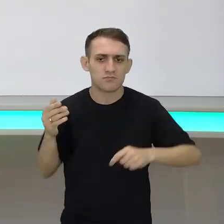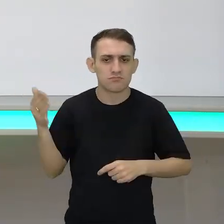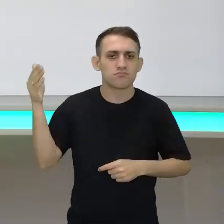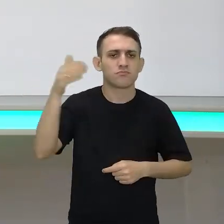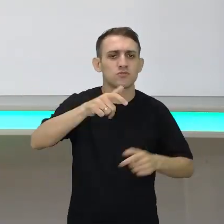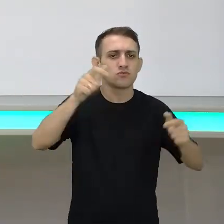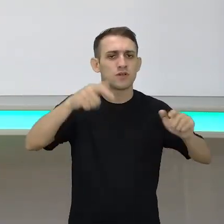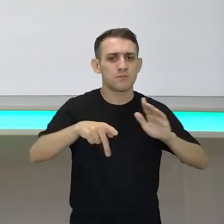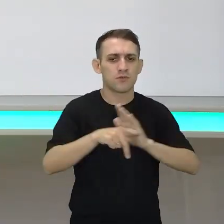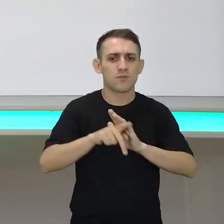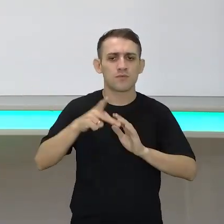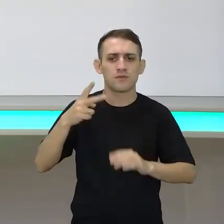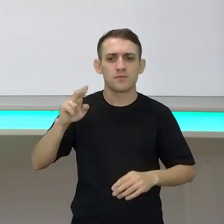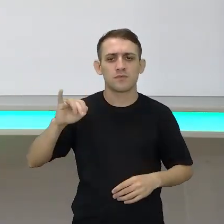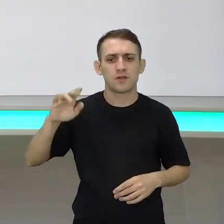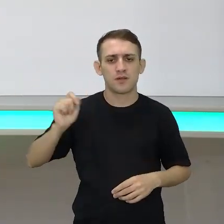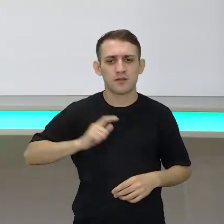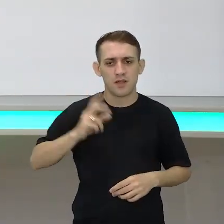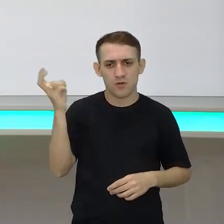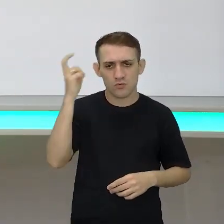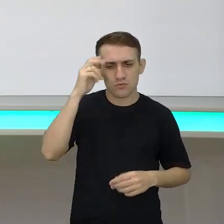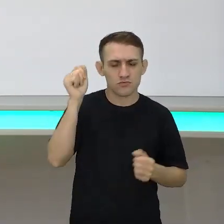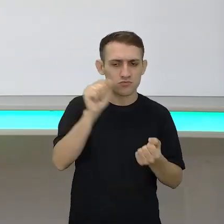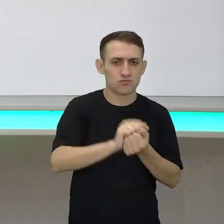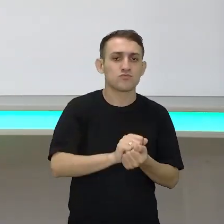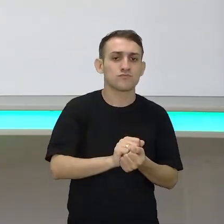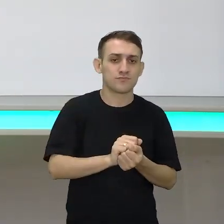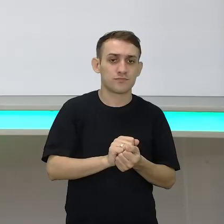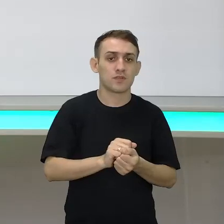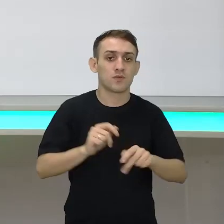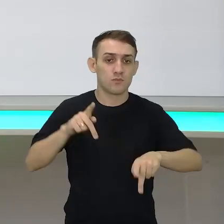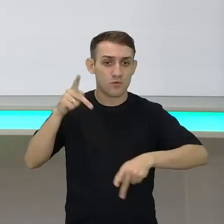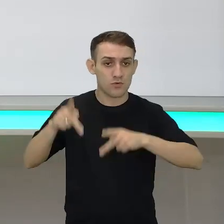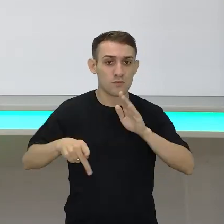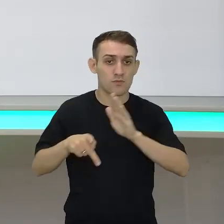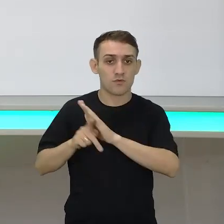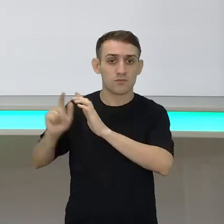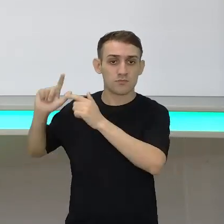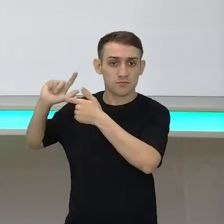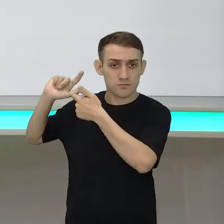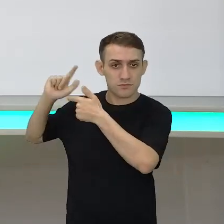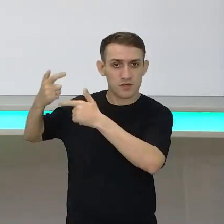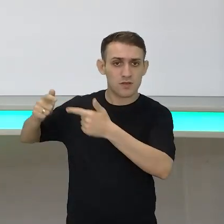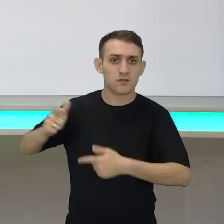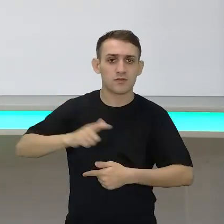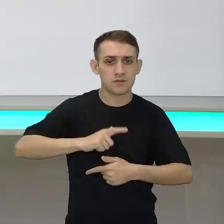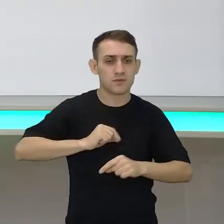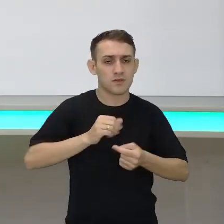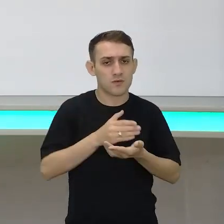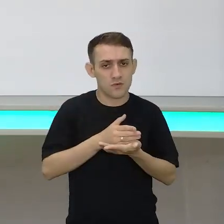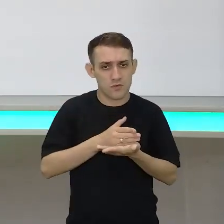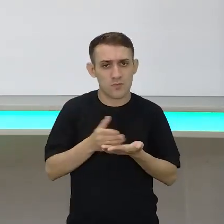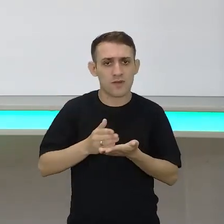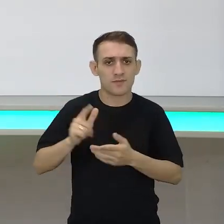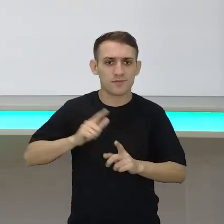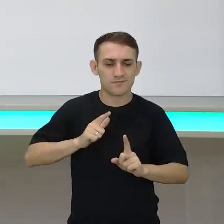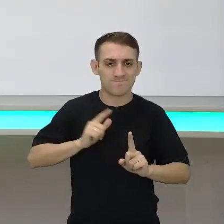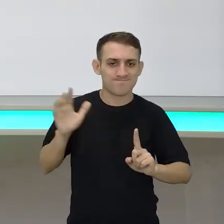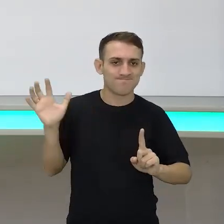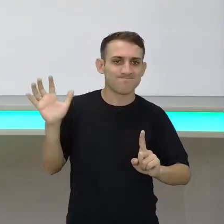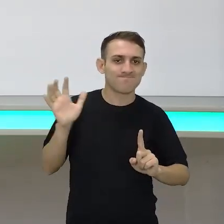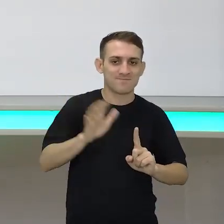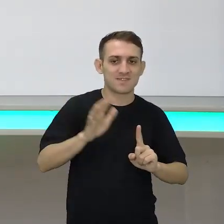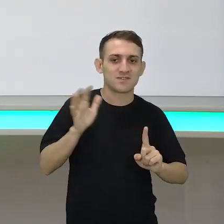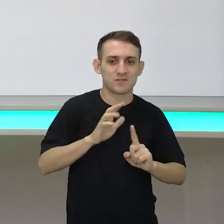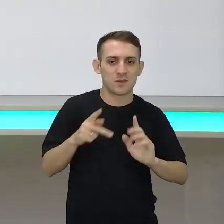até os litorais e levando da sua cultura. Então os povos tradicionais Kaisaras começam a ter influência